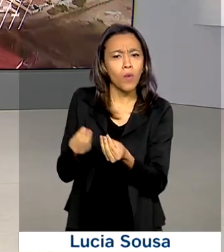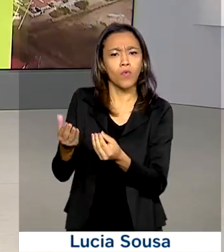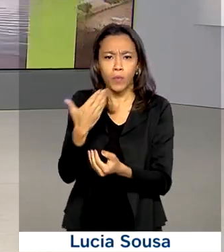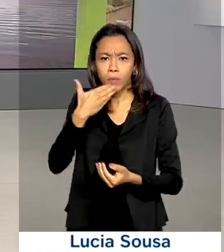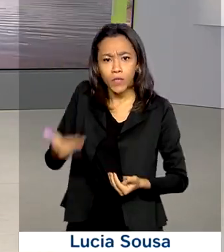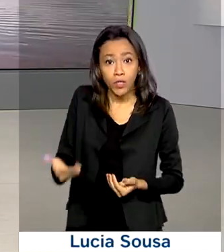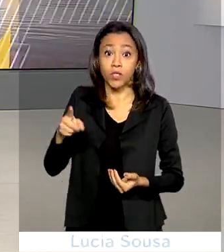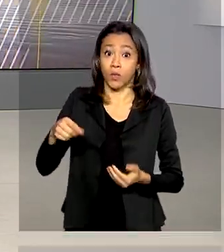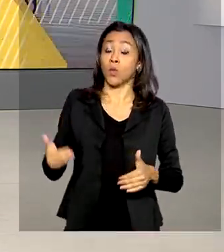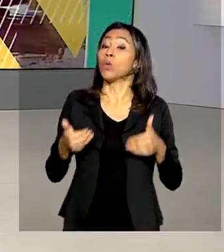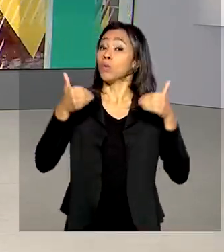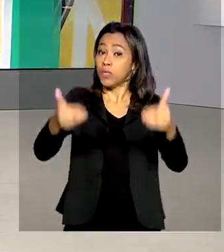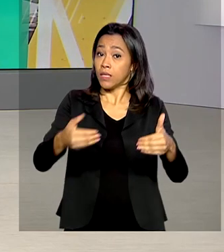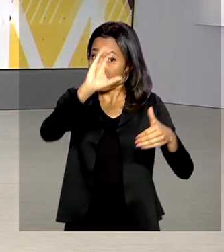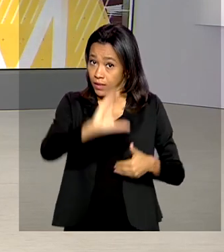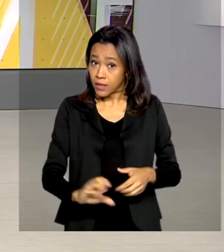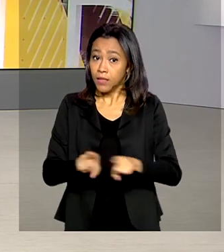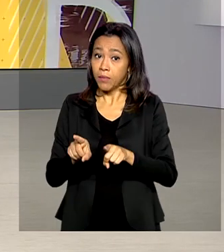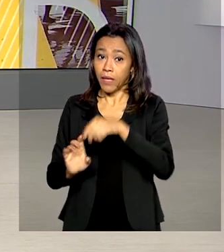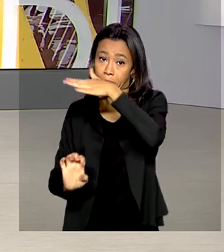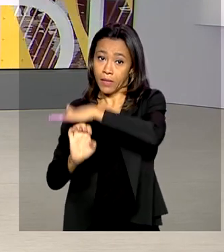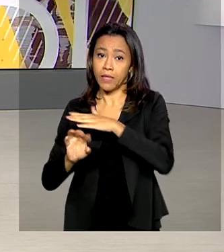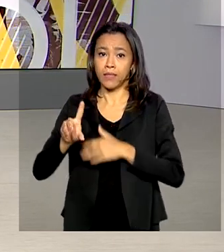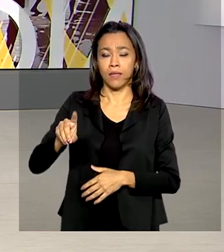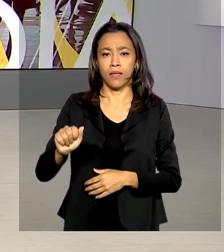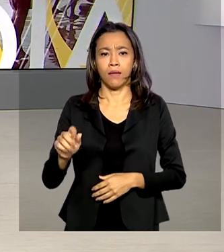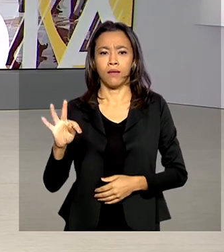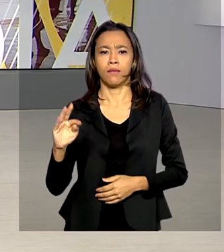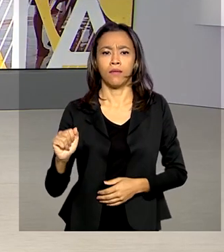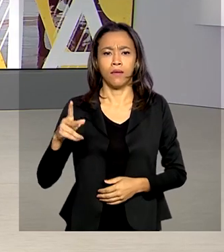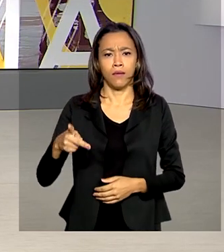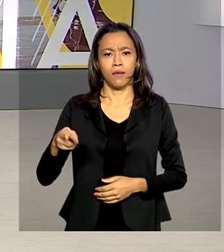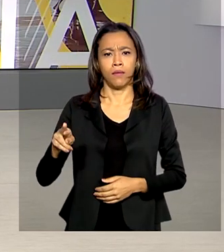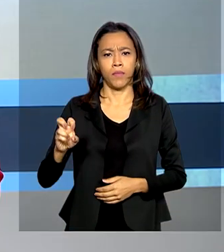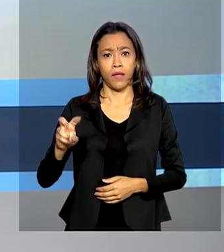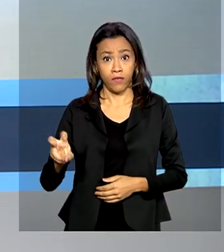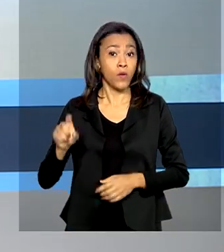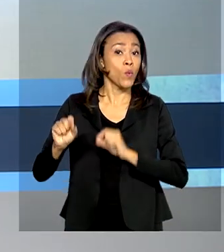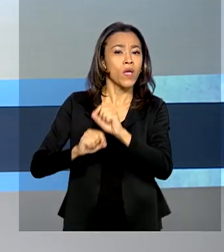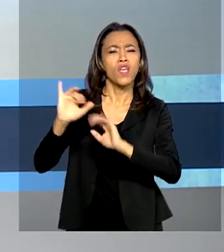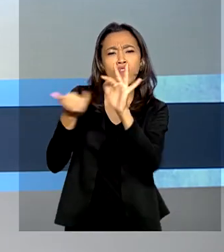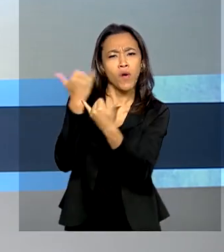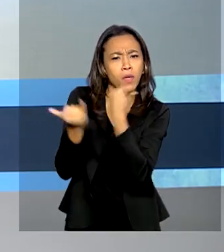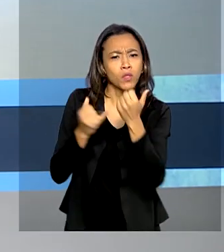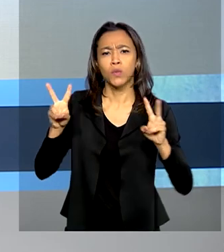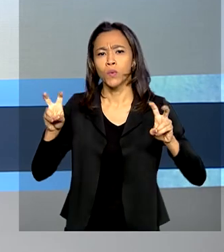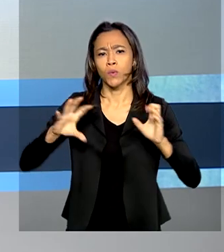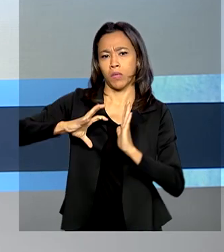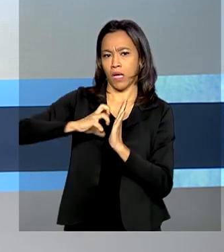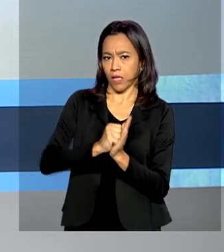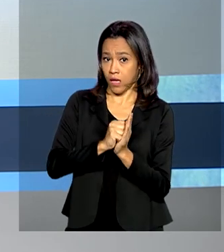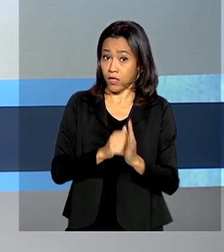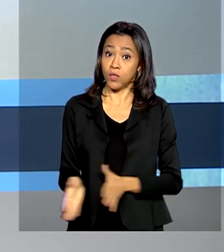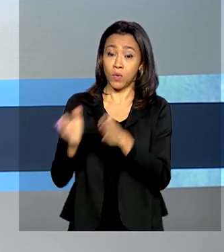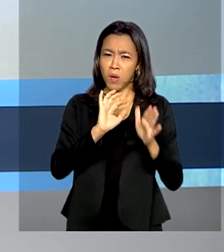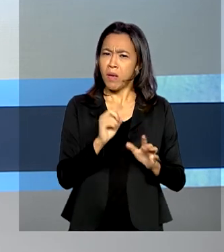Cidadania e a Data Preve lançaram um portal com informações sobre os cadastros. Em menos de um mês, 97